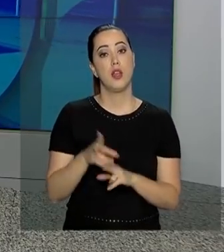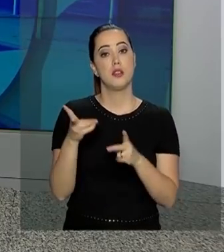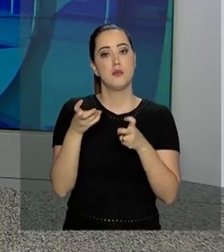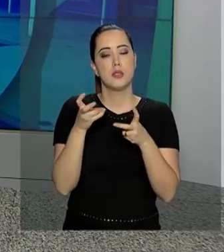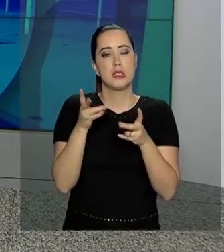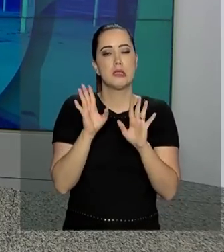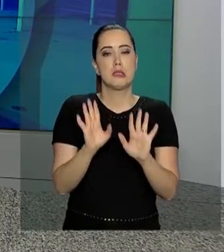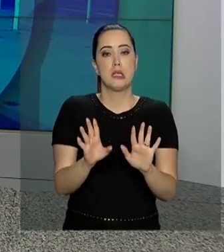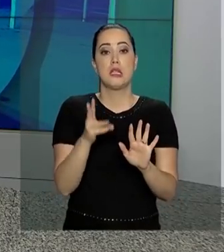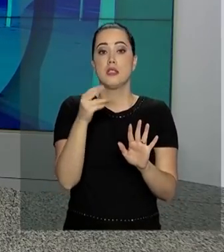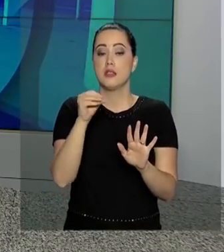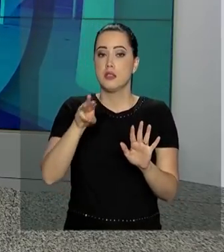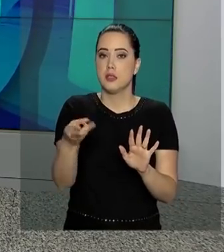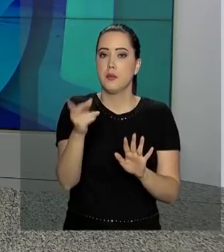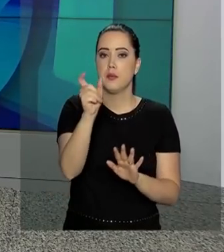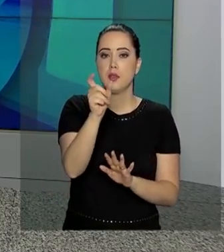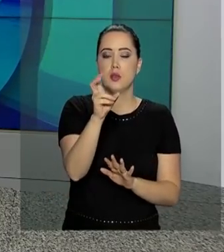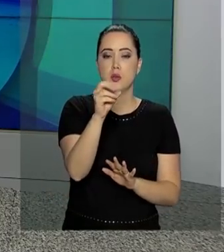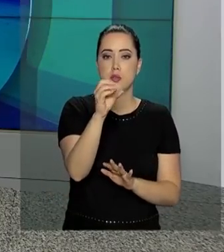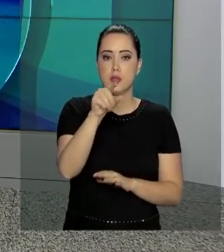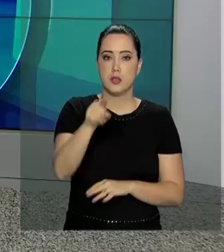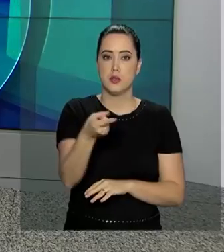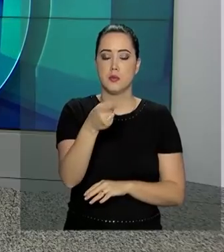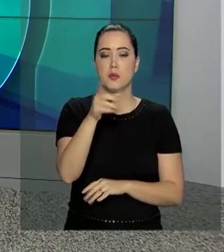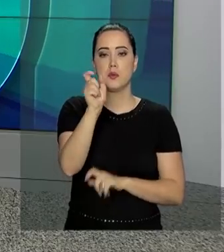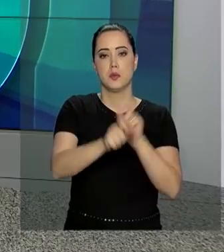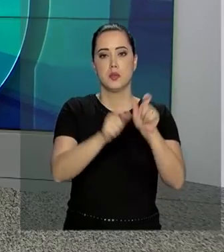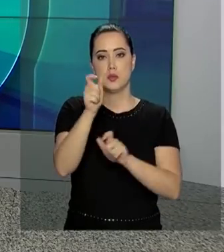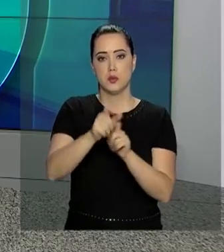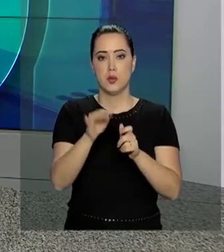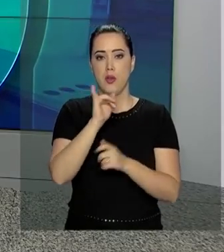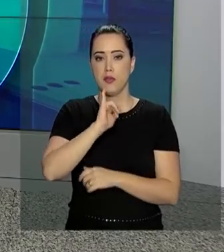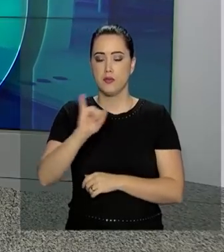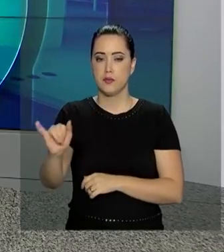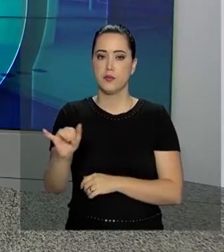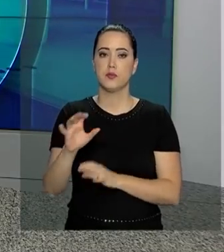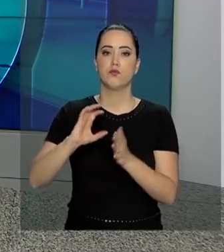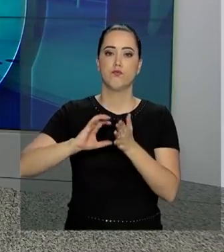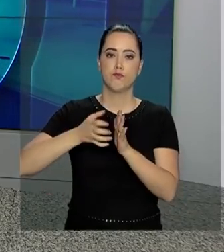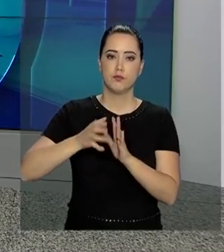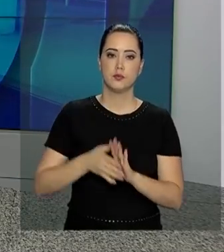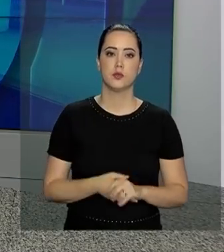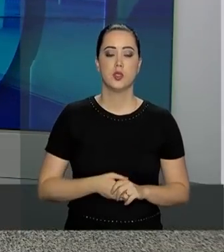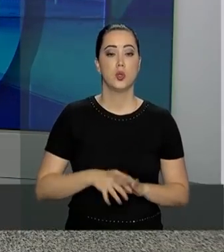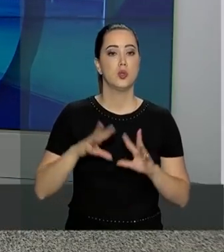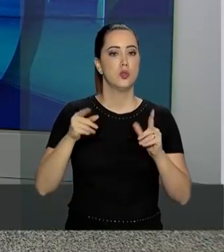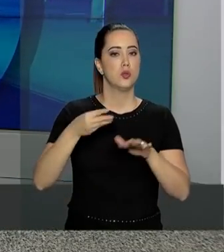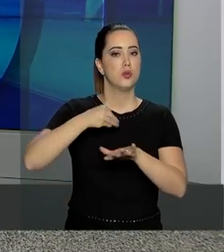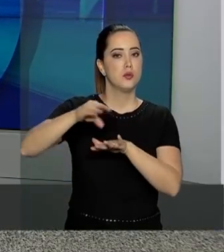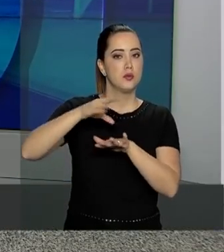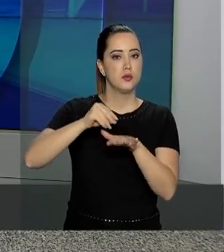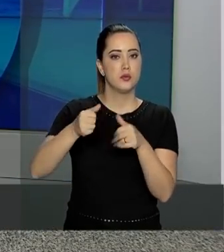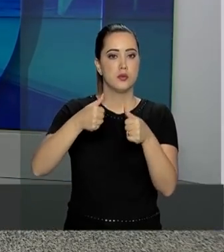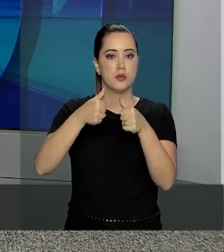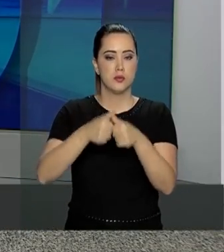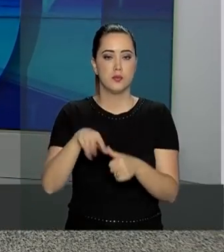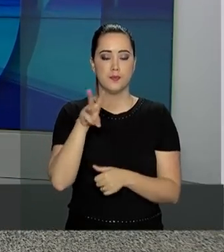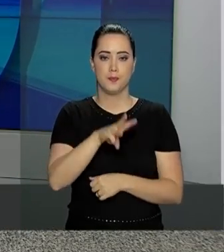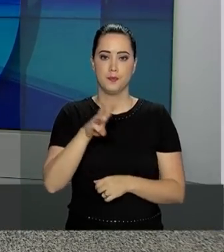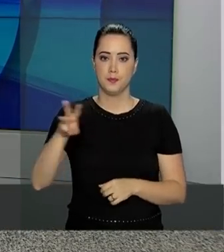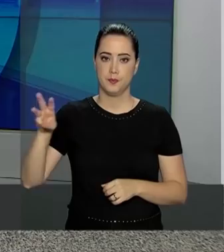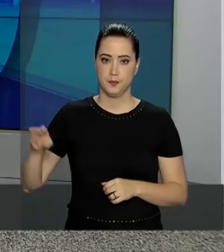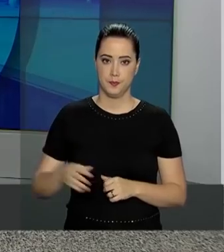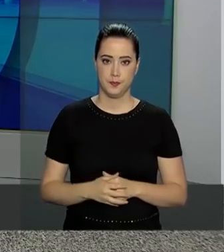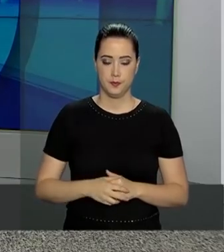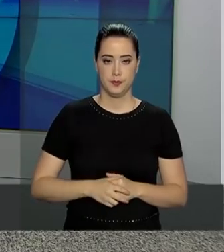expectativa é de que 30 milhões e 500 mil contribuintes enviem os dados. Todas as informações estão na